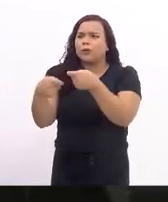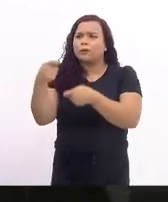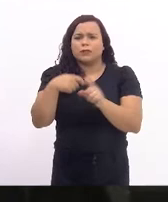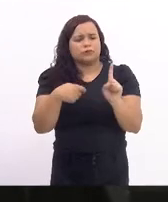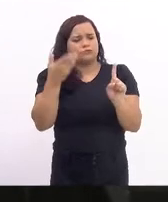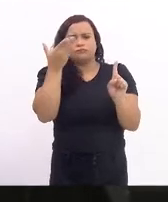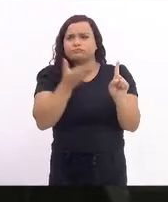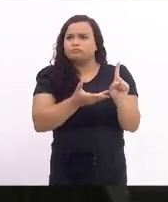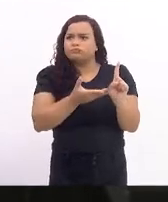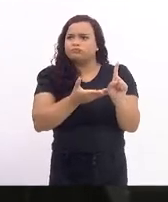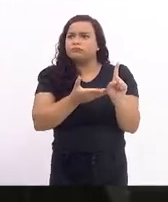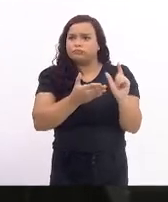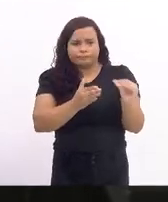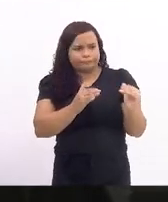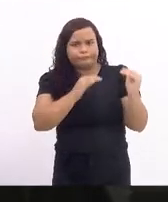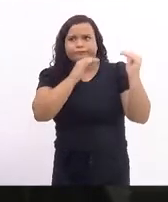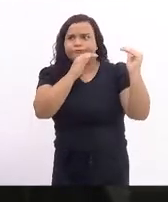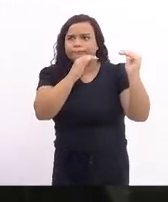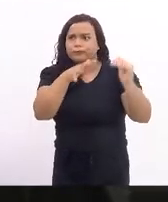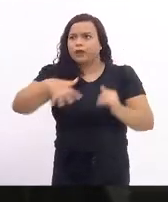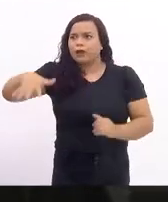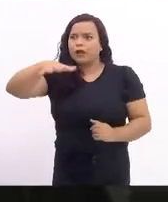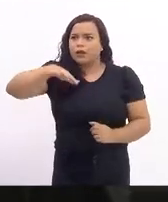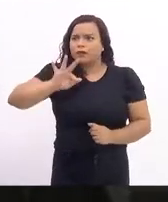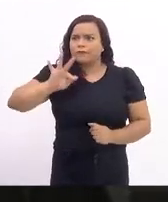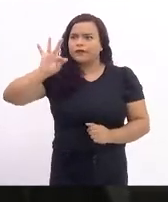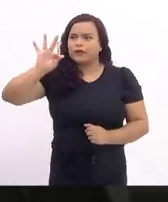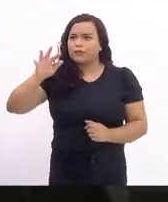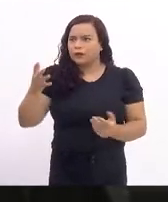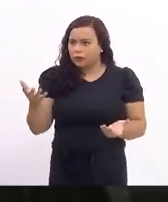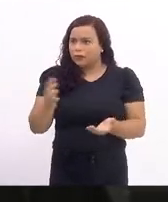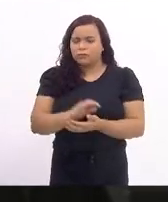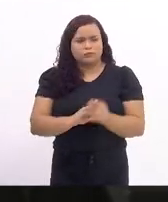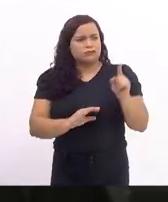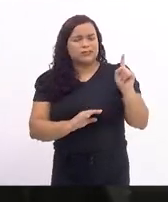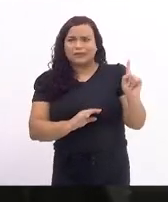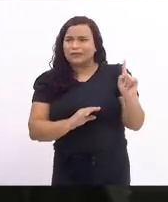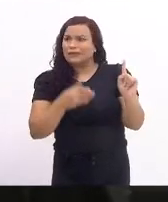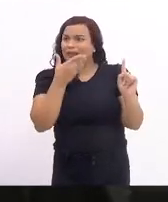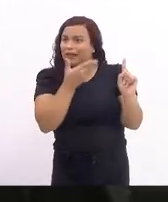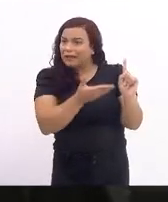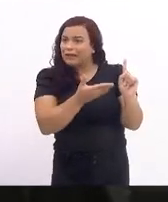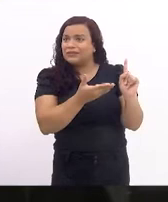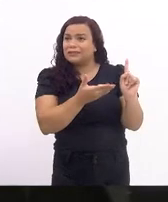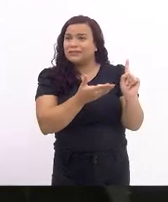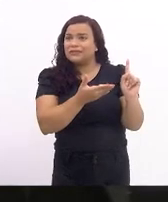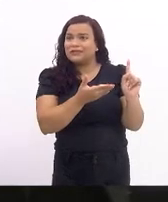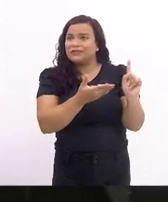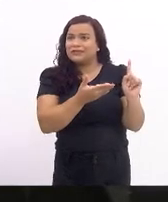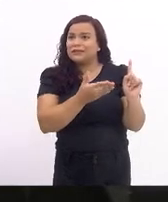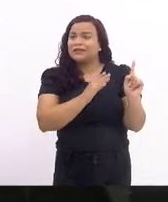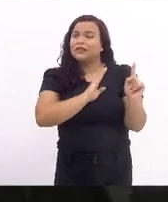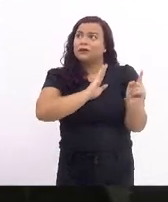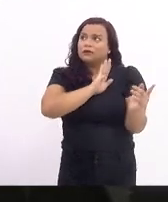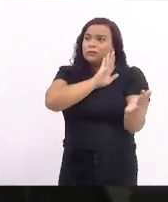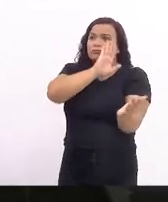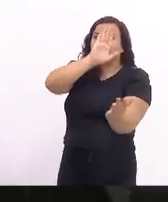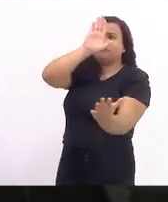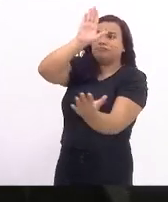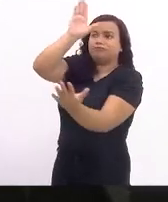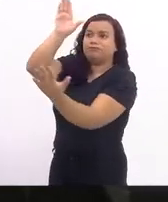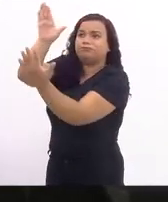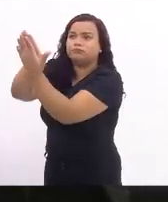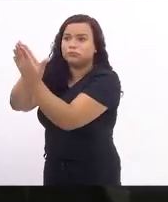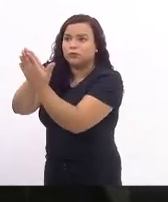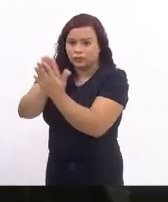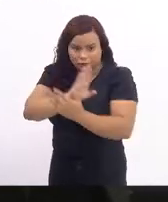unidade da federação, se propõe ir no fronte de batalha, na